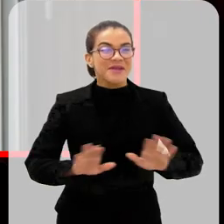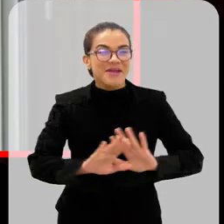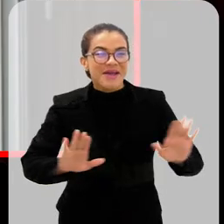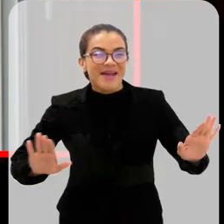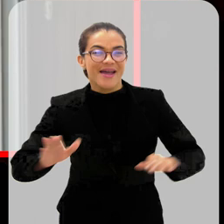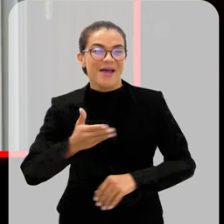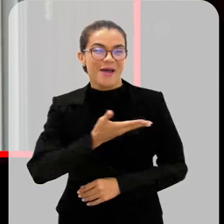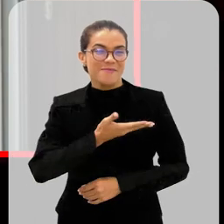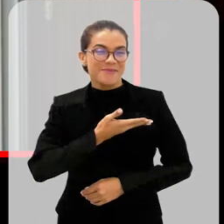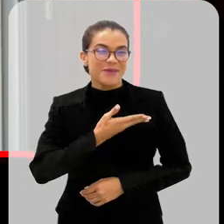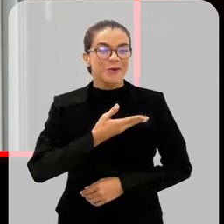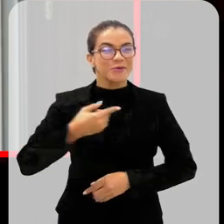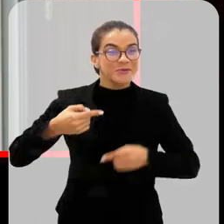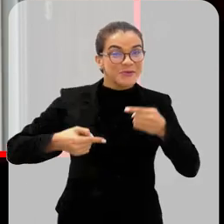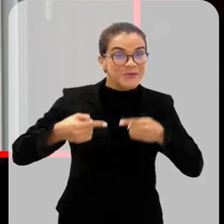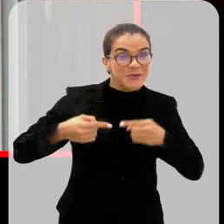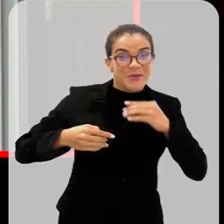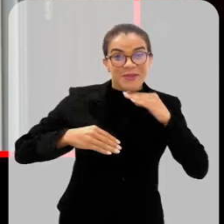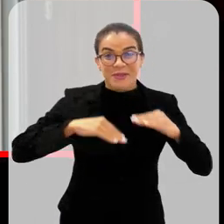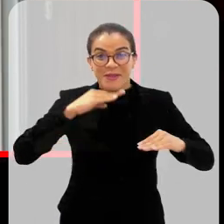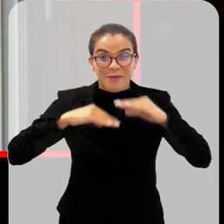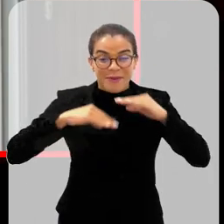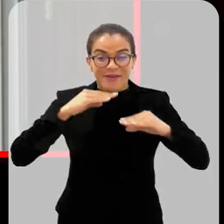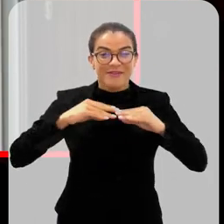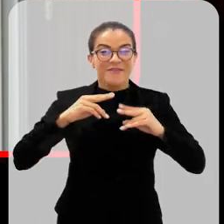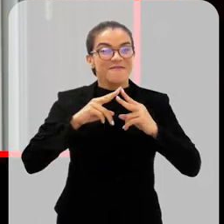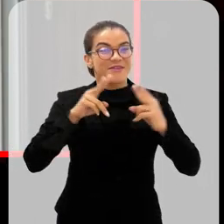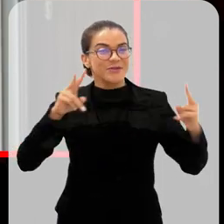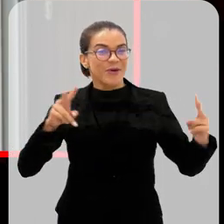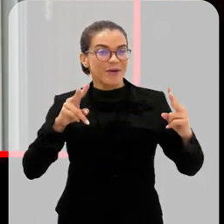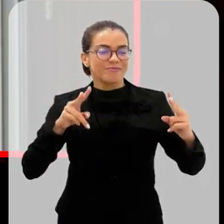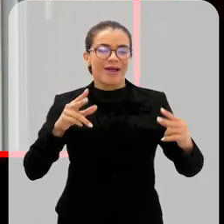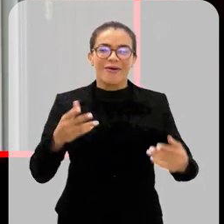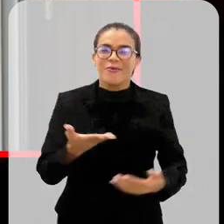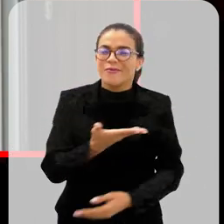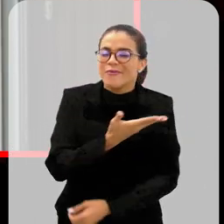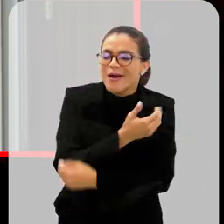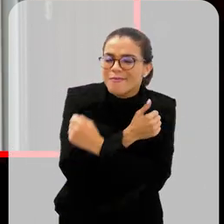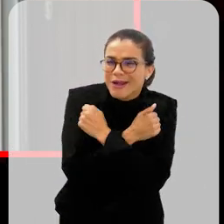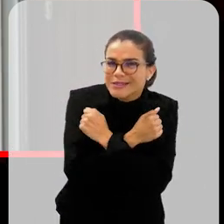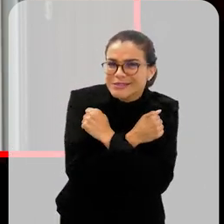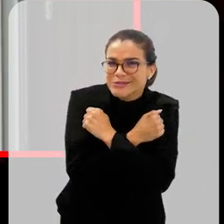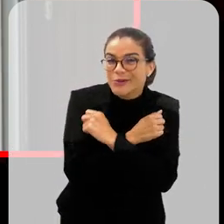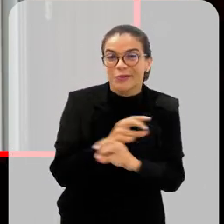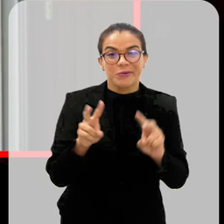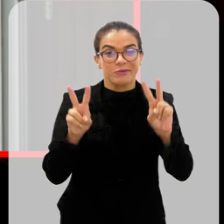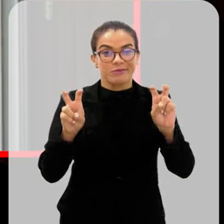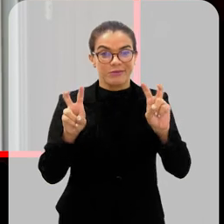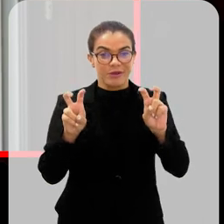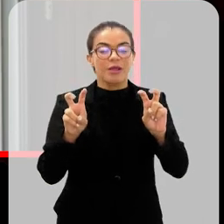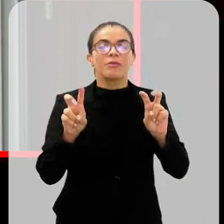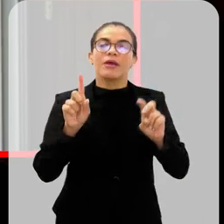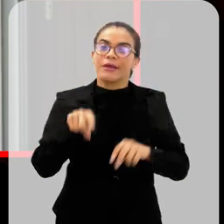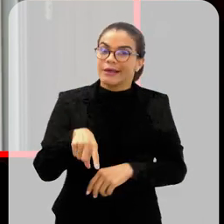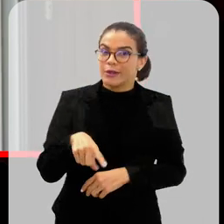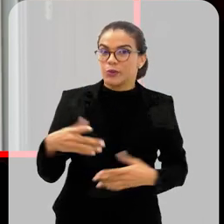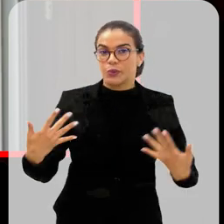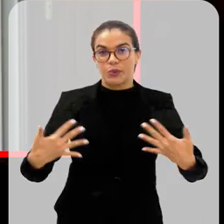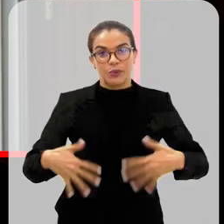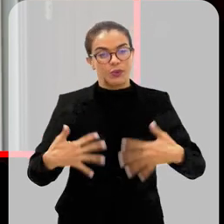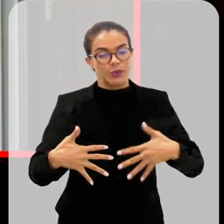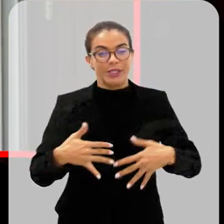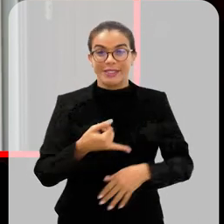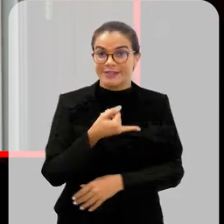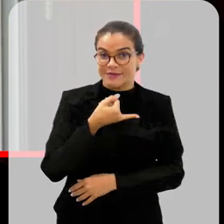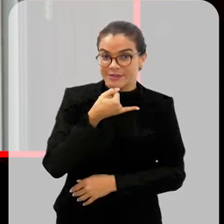Amigos do debate virtual da TV Alerj, aquele abraço, o tema do programa é um tema que está em